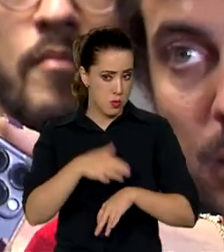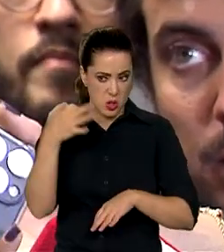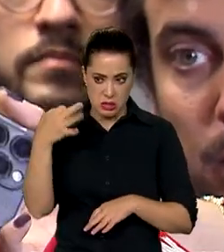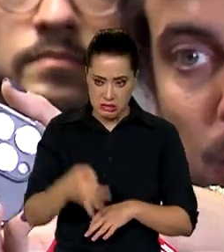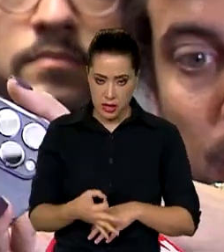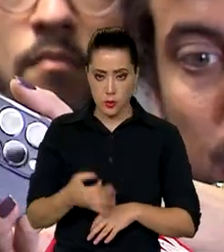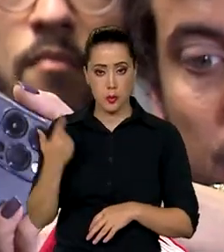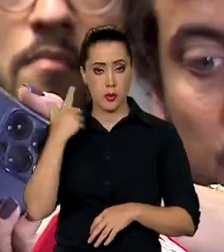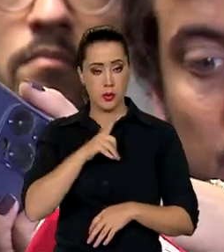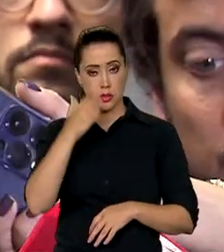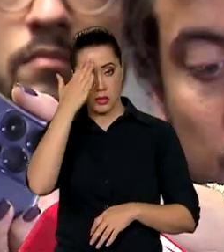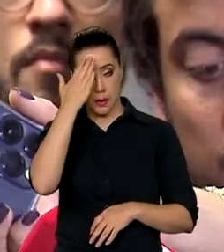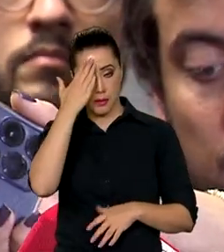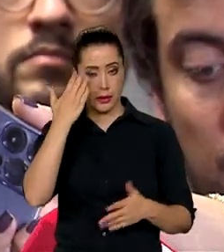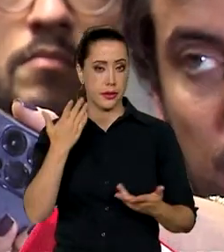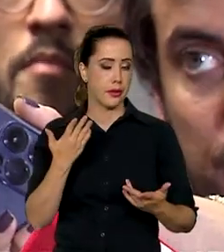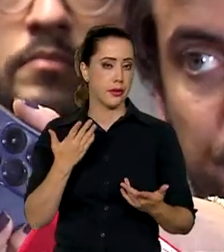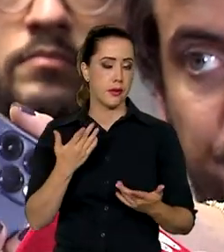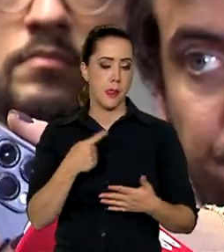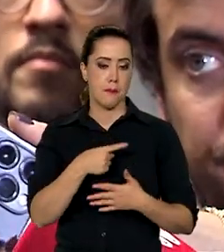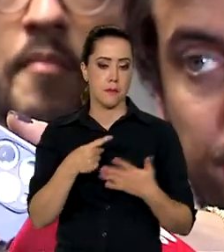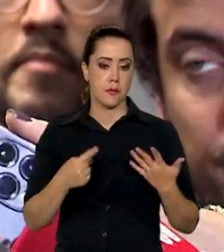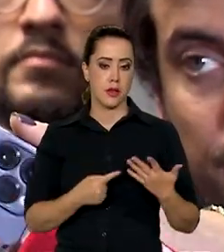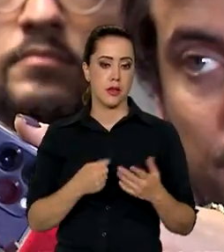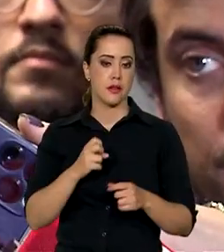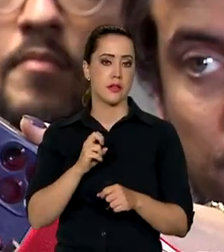para captar, inclusive, infecções que a gente não conhece.